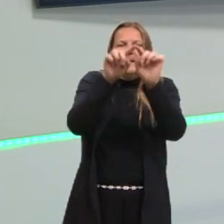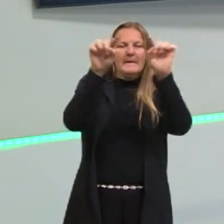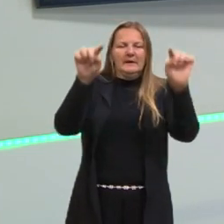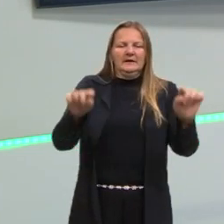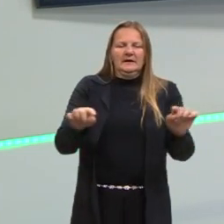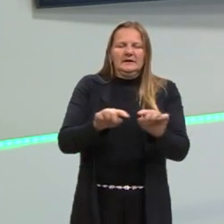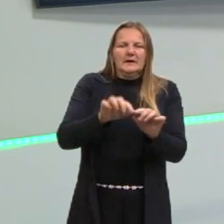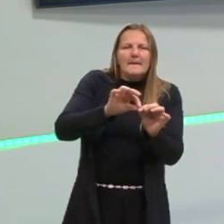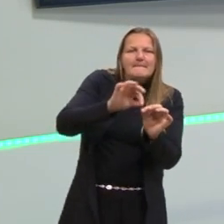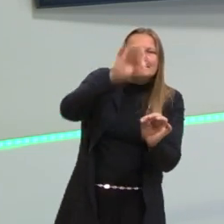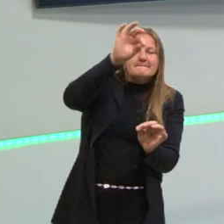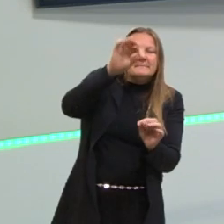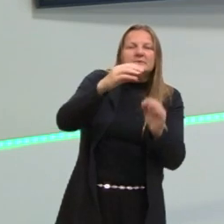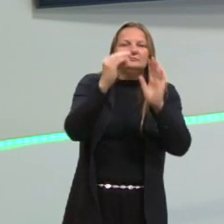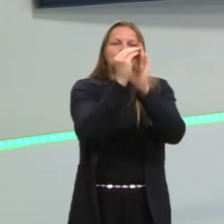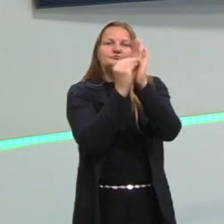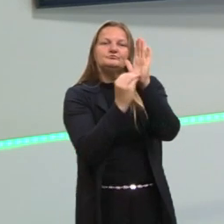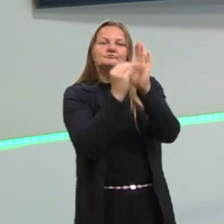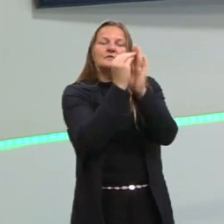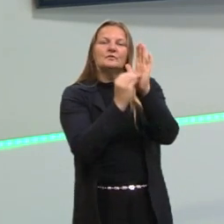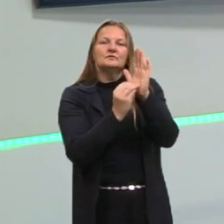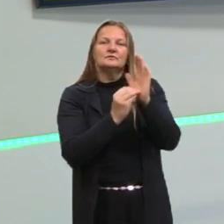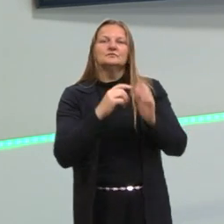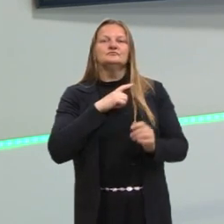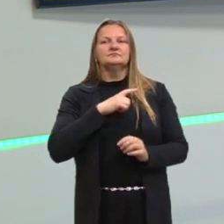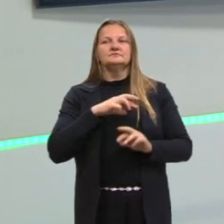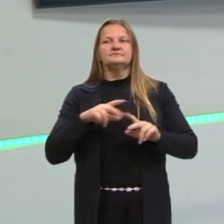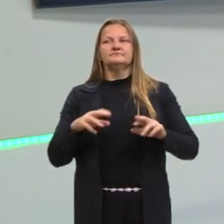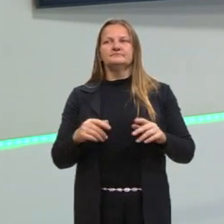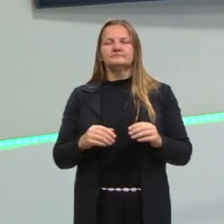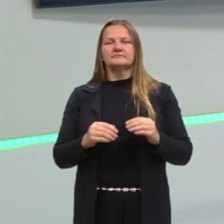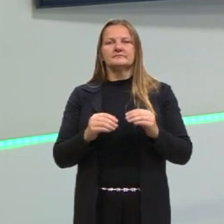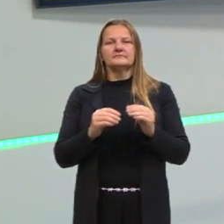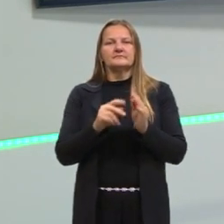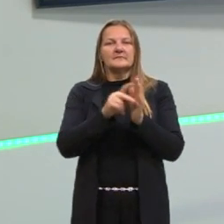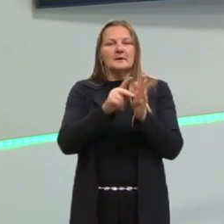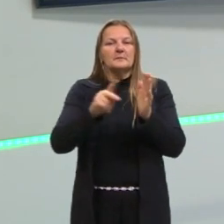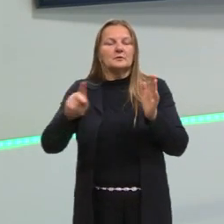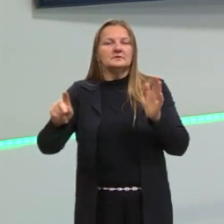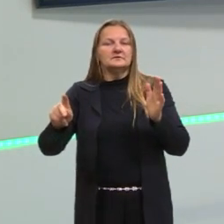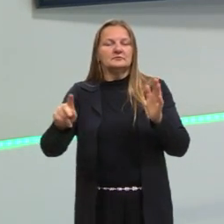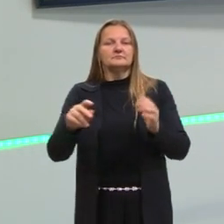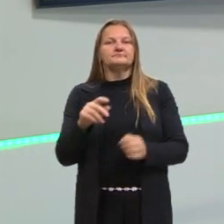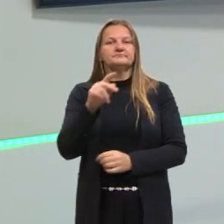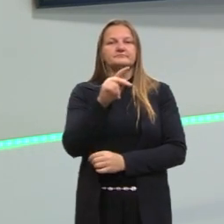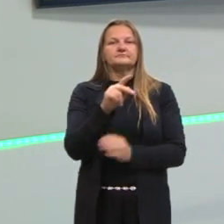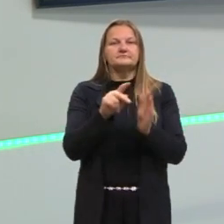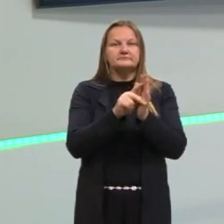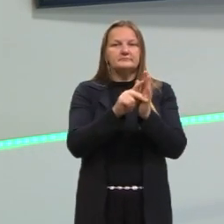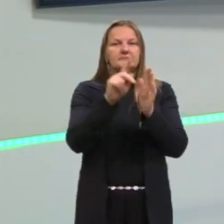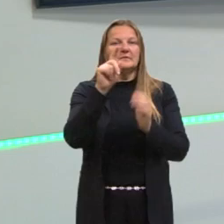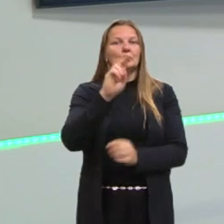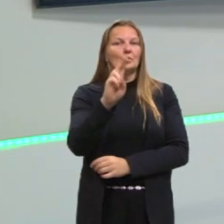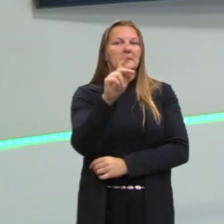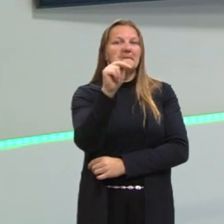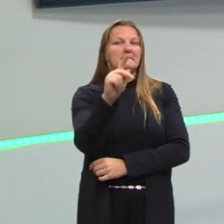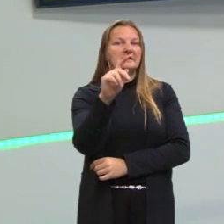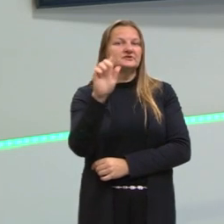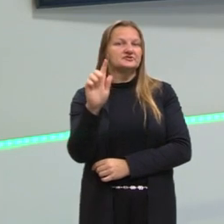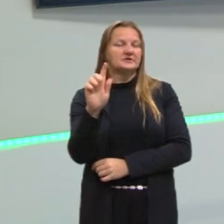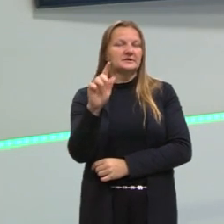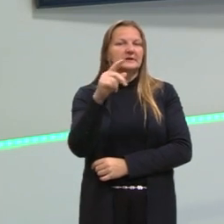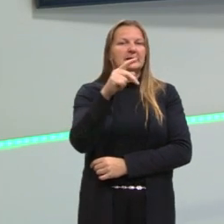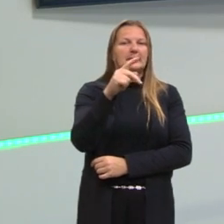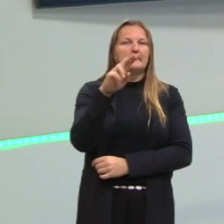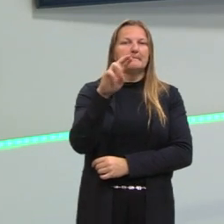o conteúdo que nós trabalhamos aqui foi uma progressão geométrica, uma PG. Então, para mostrar para